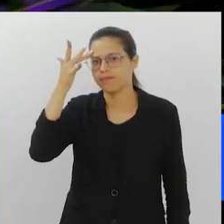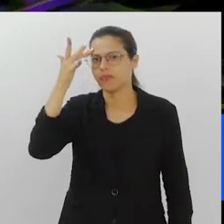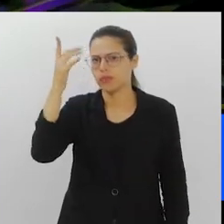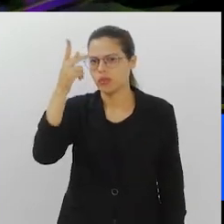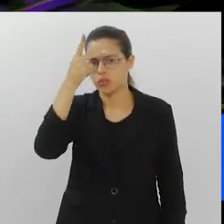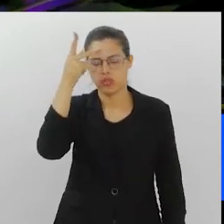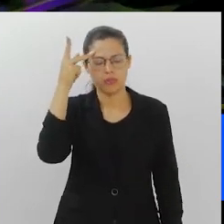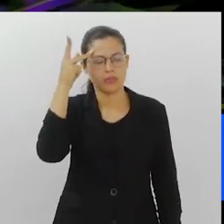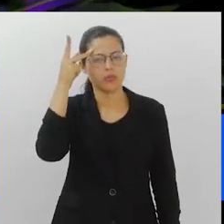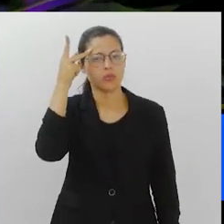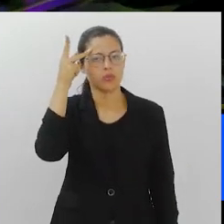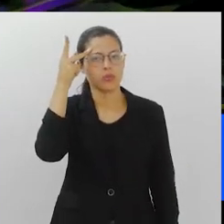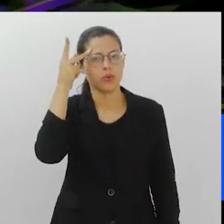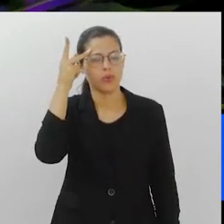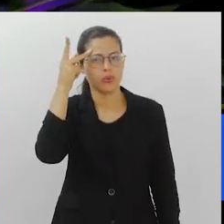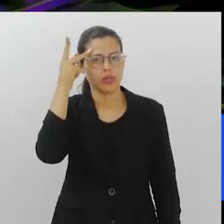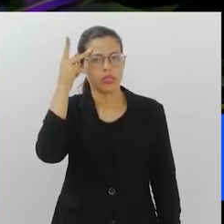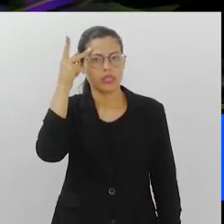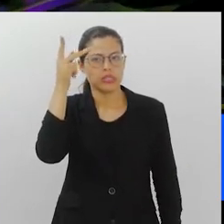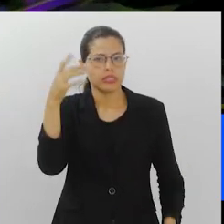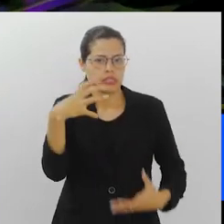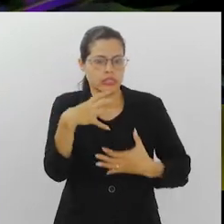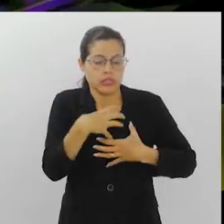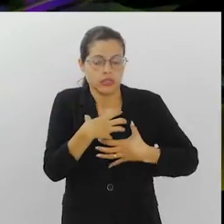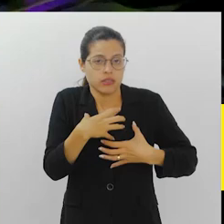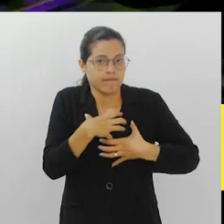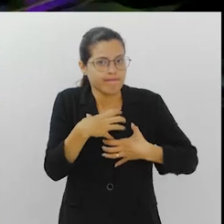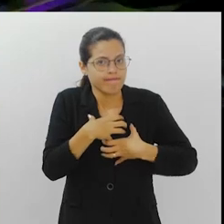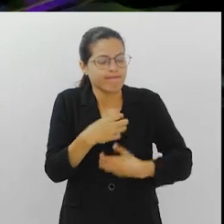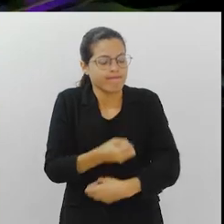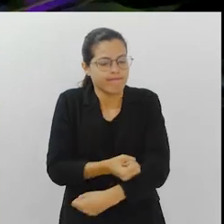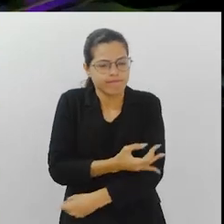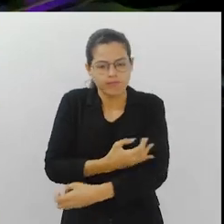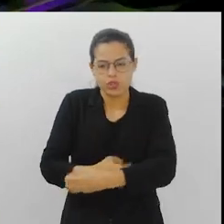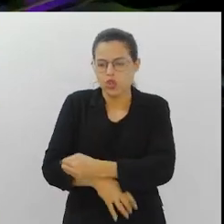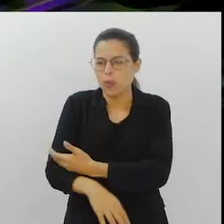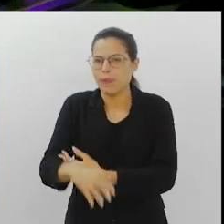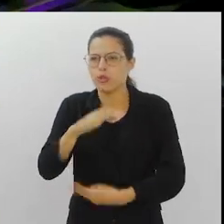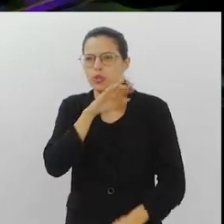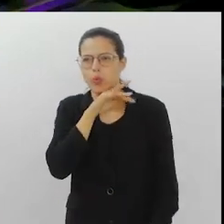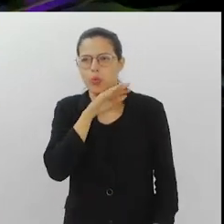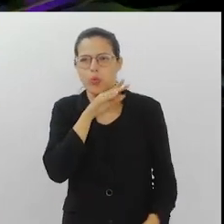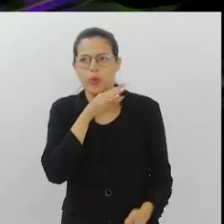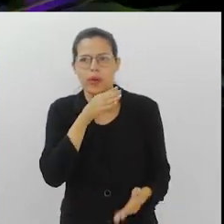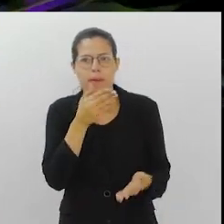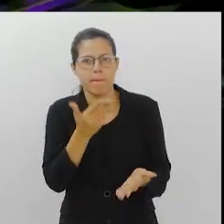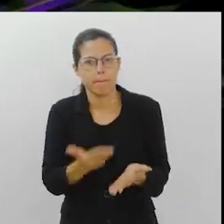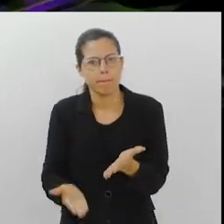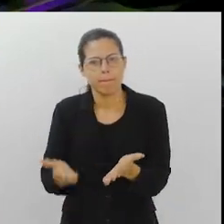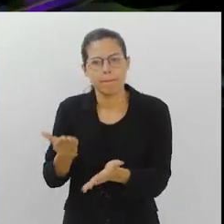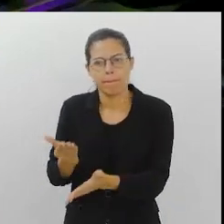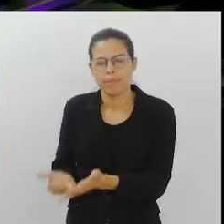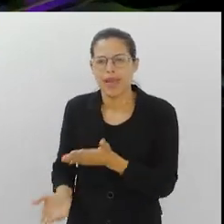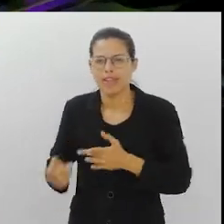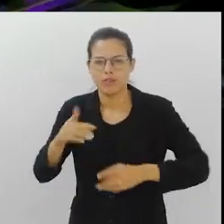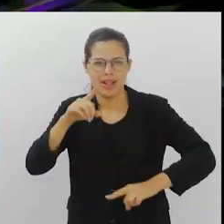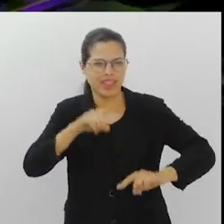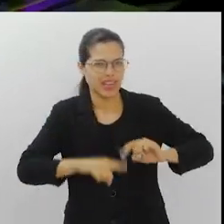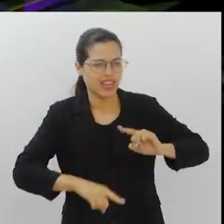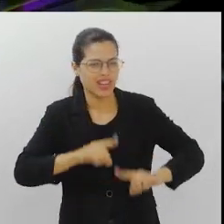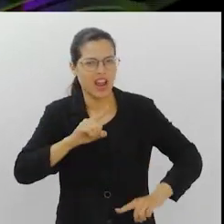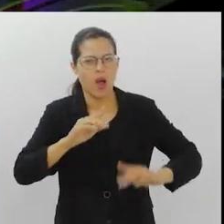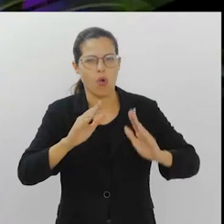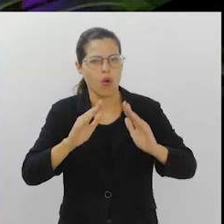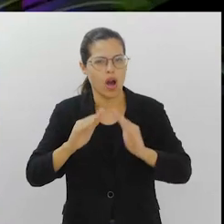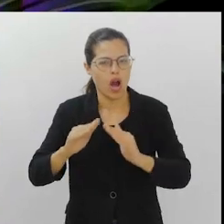Muita gente tem ficado muito abalada emocionalmente, perda dos seus bens, perda